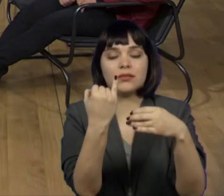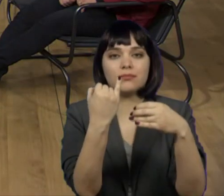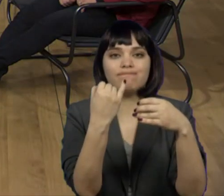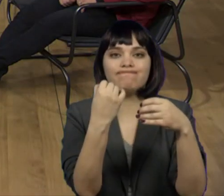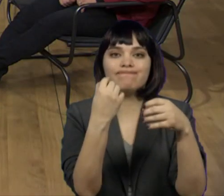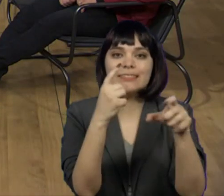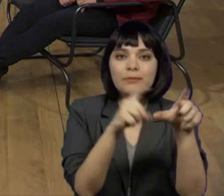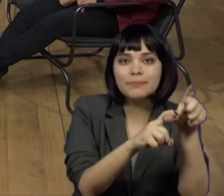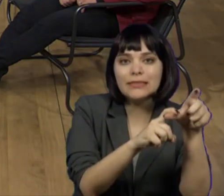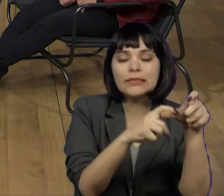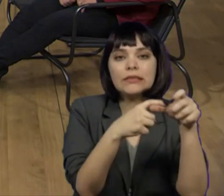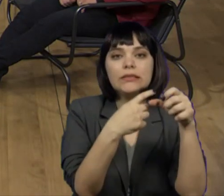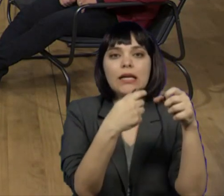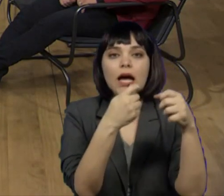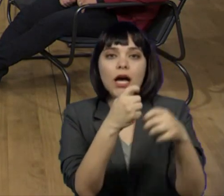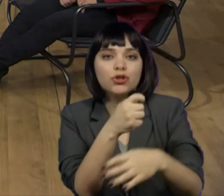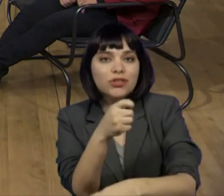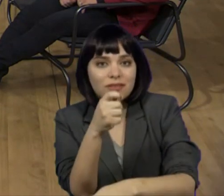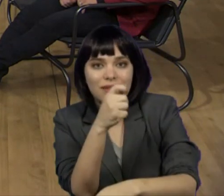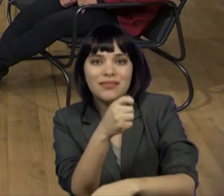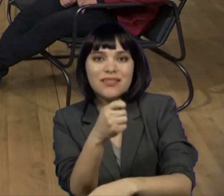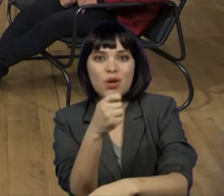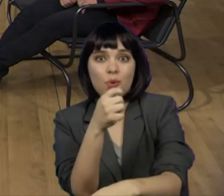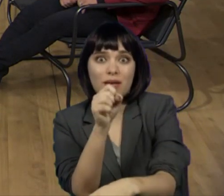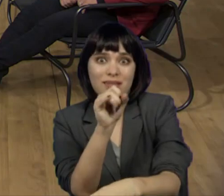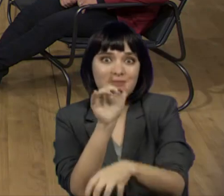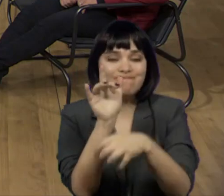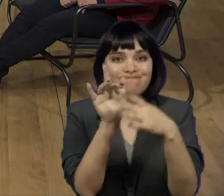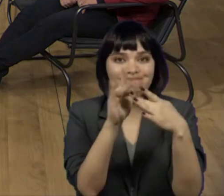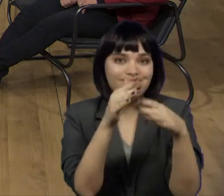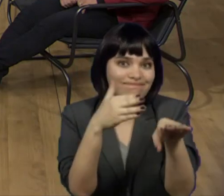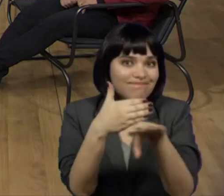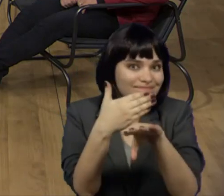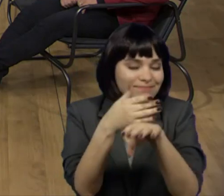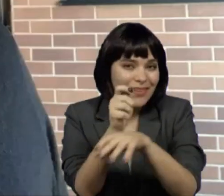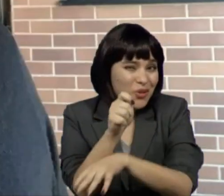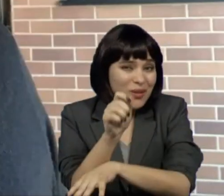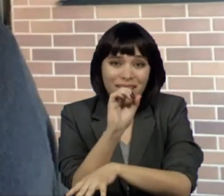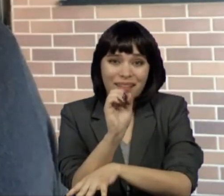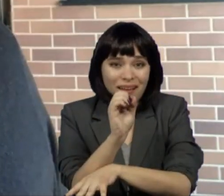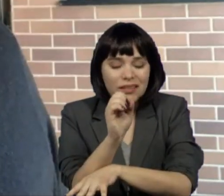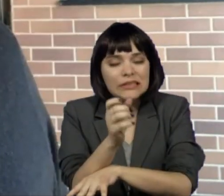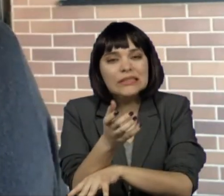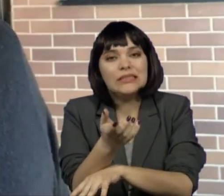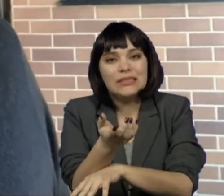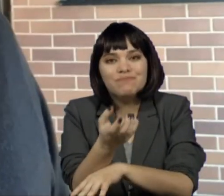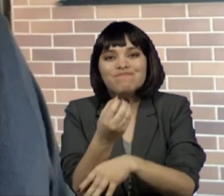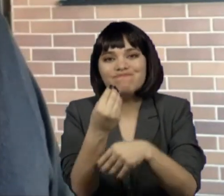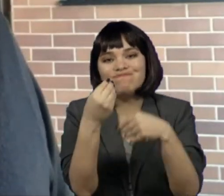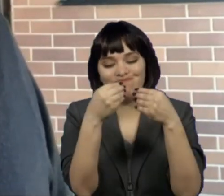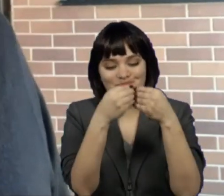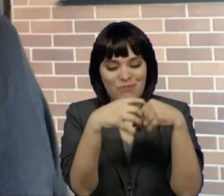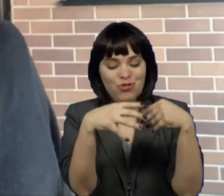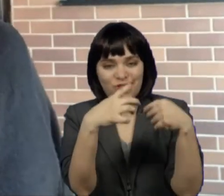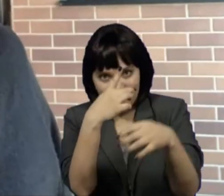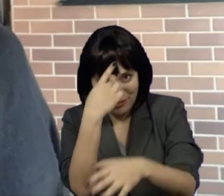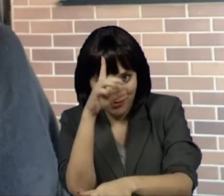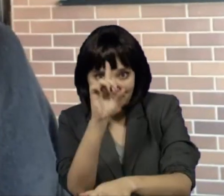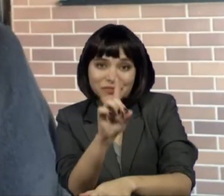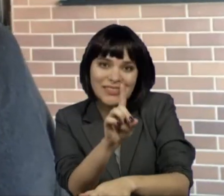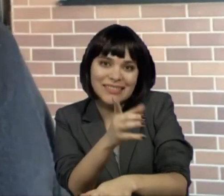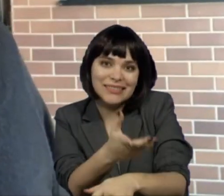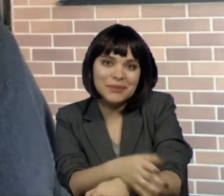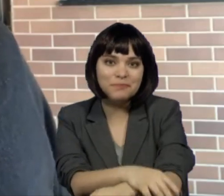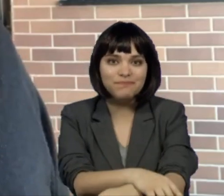não ter o contato com essas instituições pode ter um efeito bastante